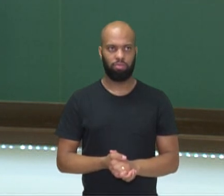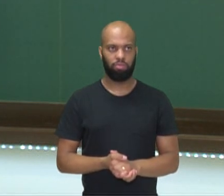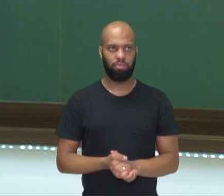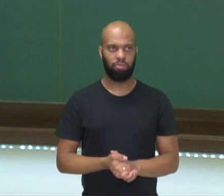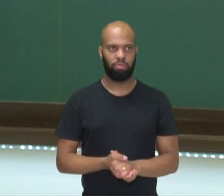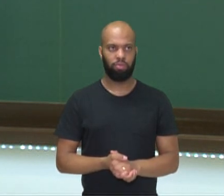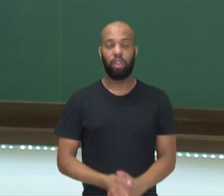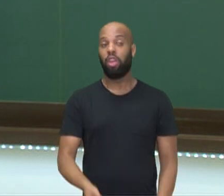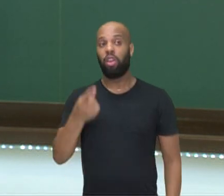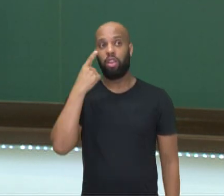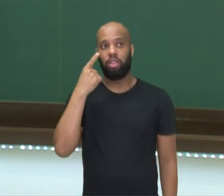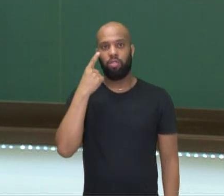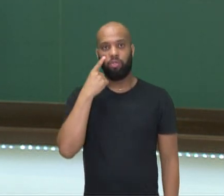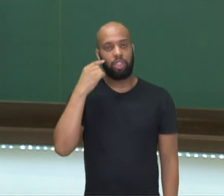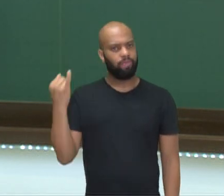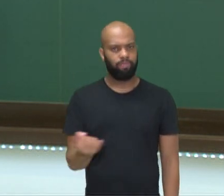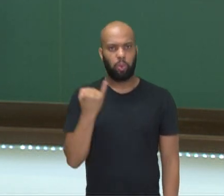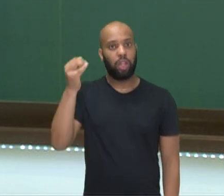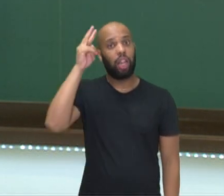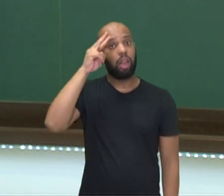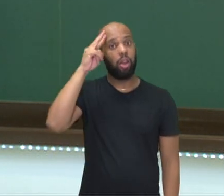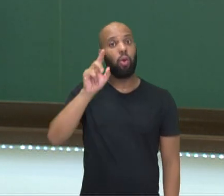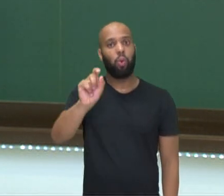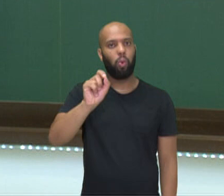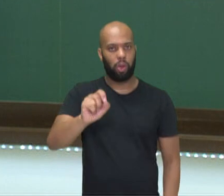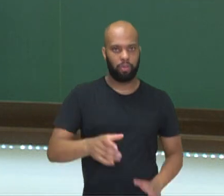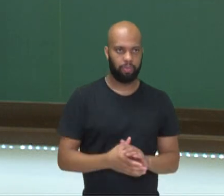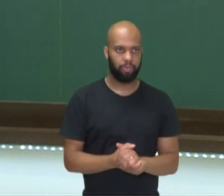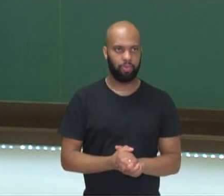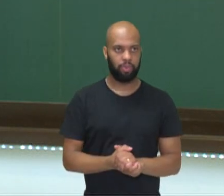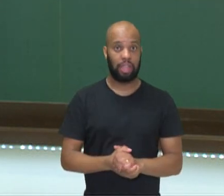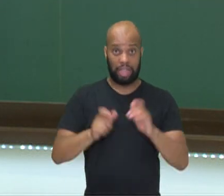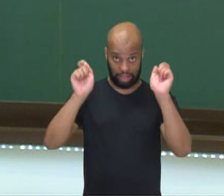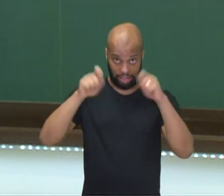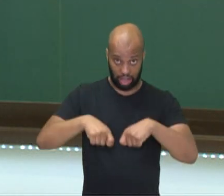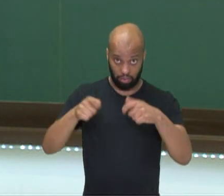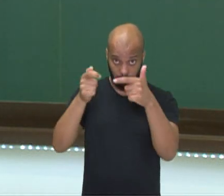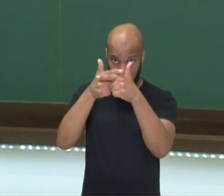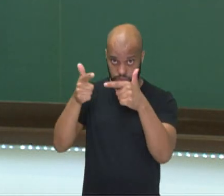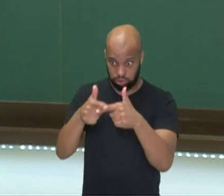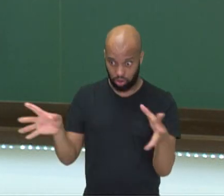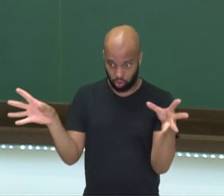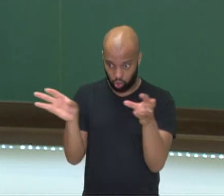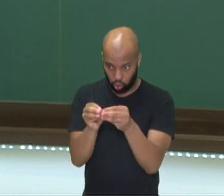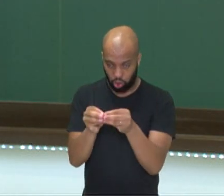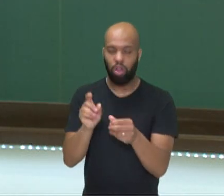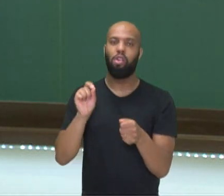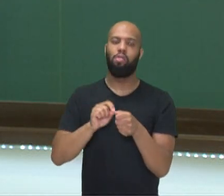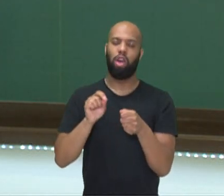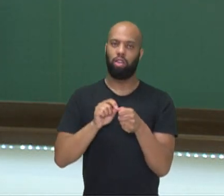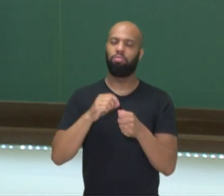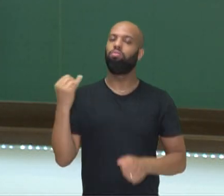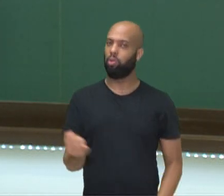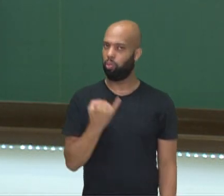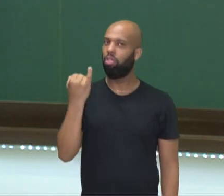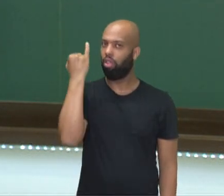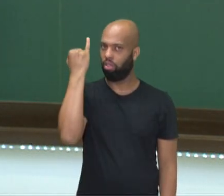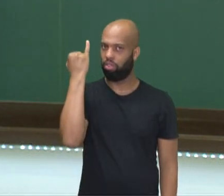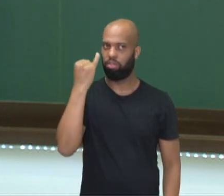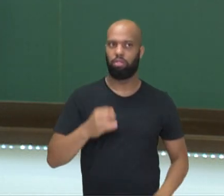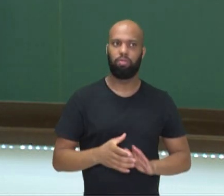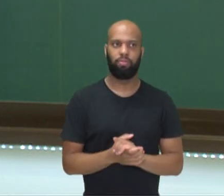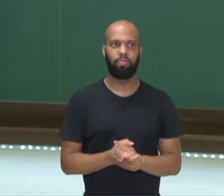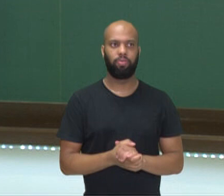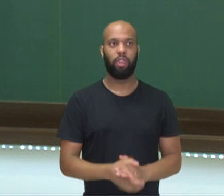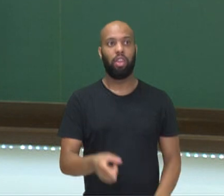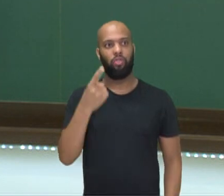Então, olha só. O que você não pode esquecer? Que se der para simplificar, você precisa e deve simplificar as frações. Então,